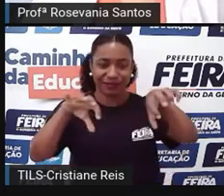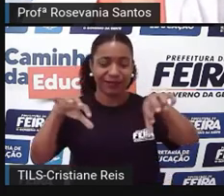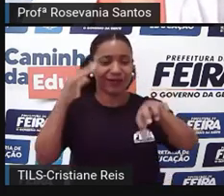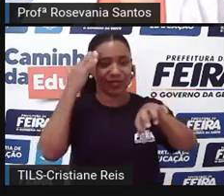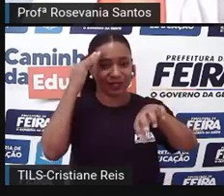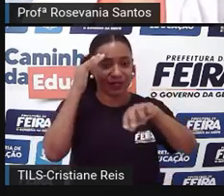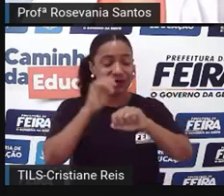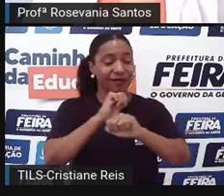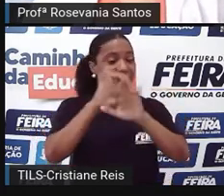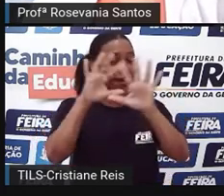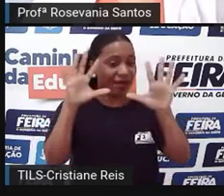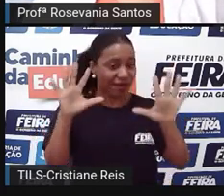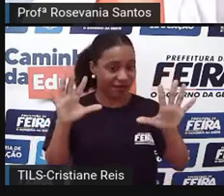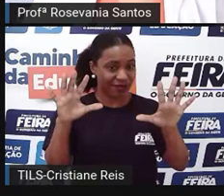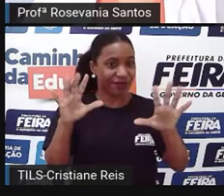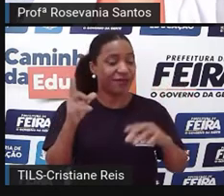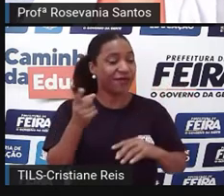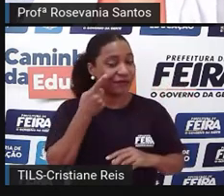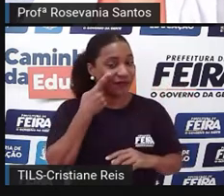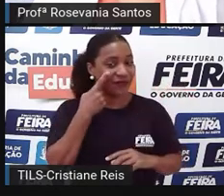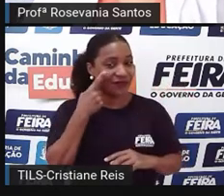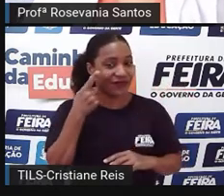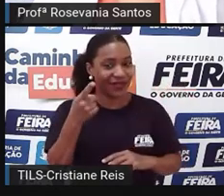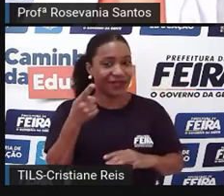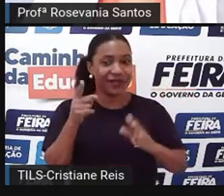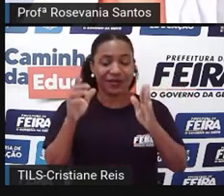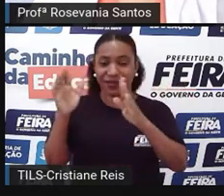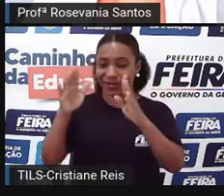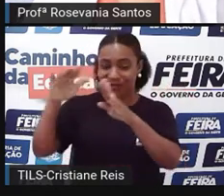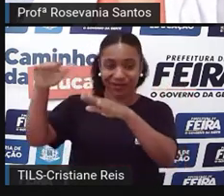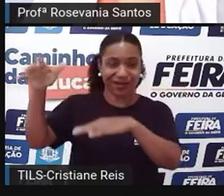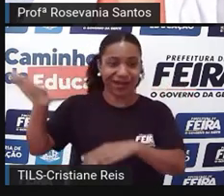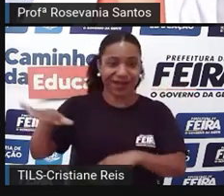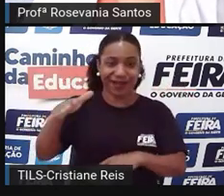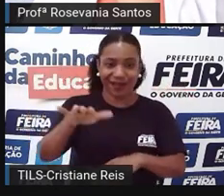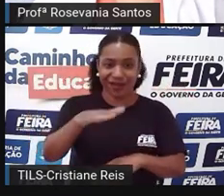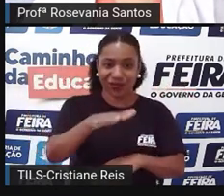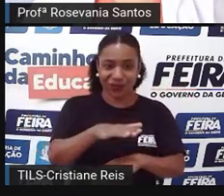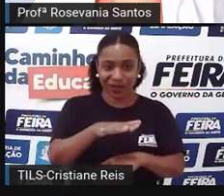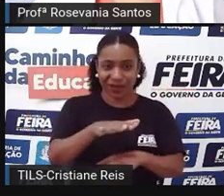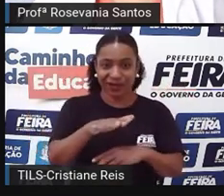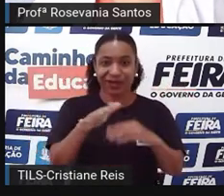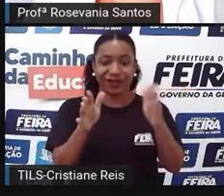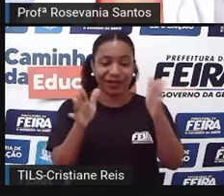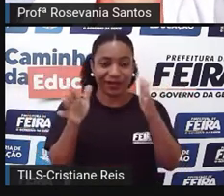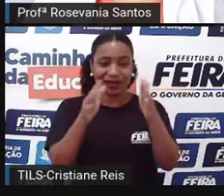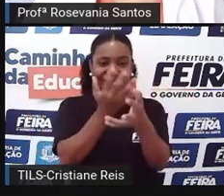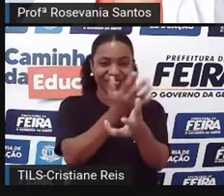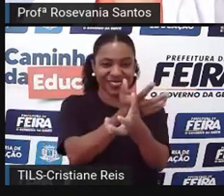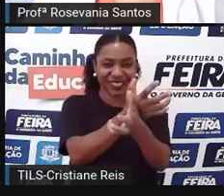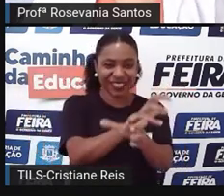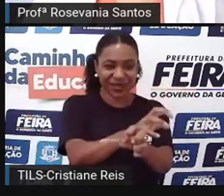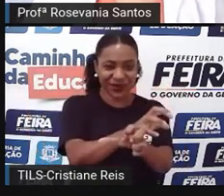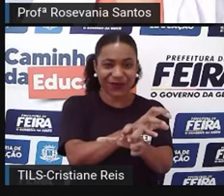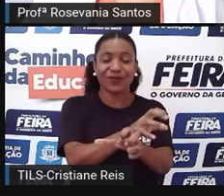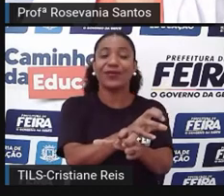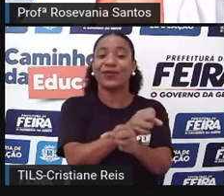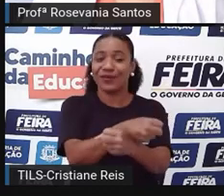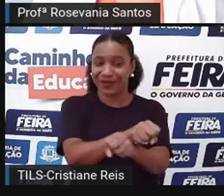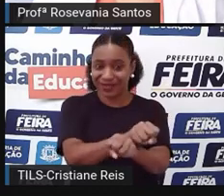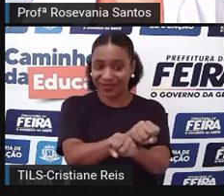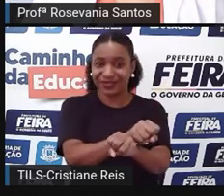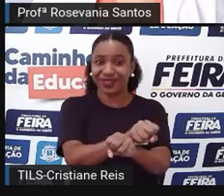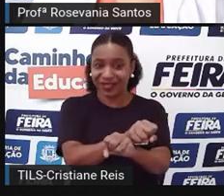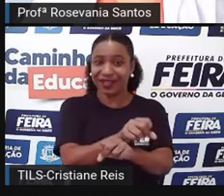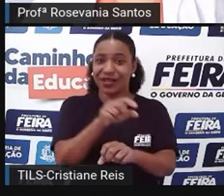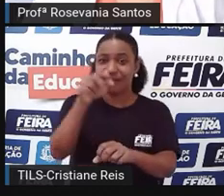que é a passagem dessa areazinha úmida para esta área mais seca, que é a parte do sertão. Então, aqui eu vou